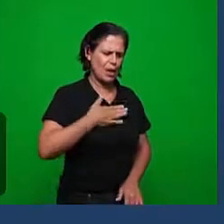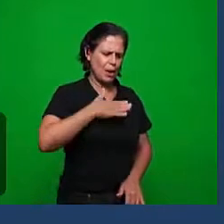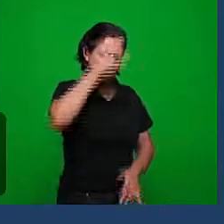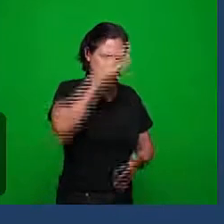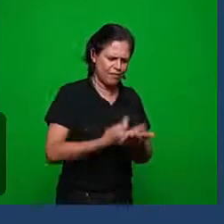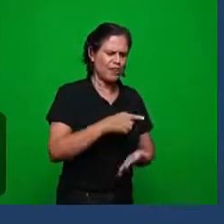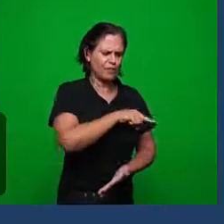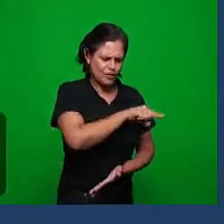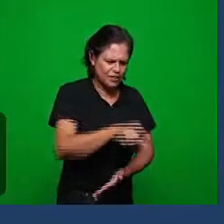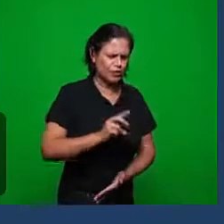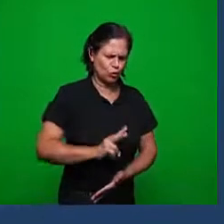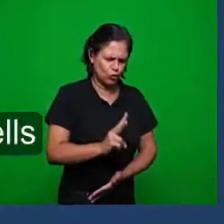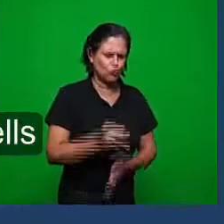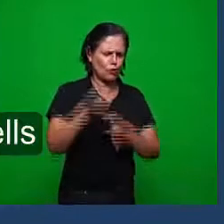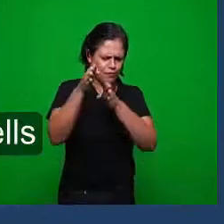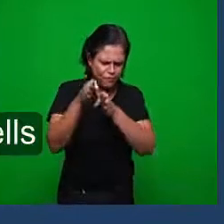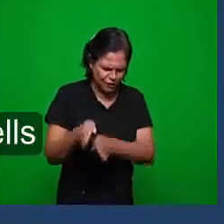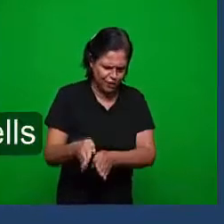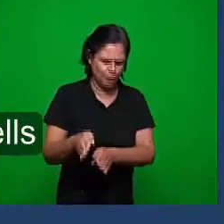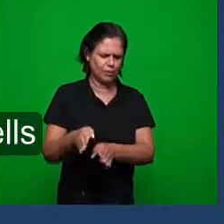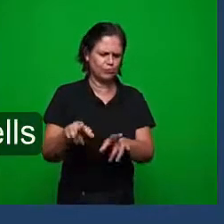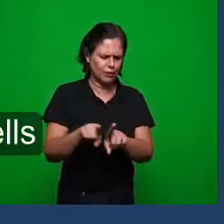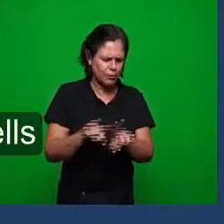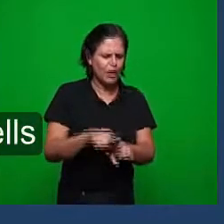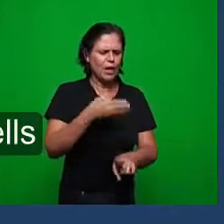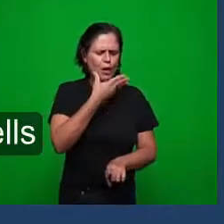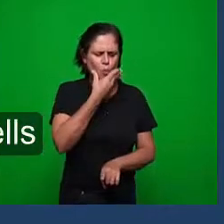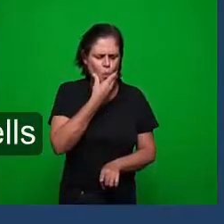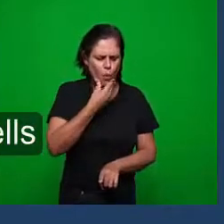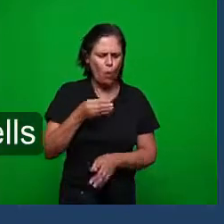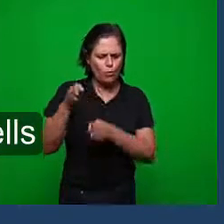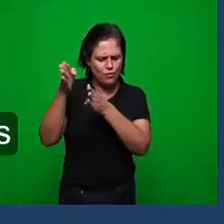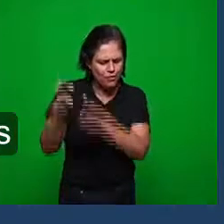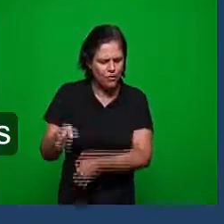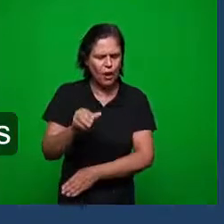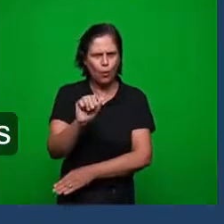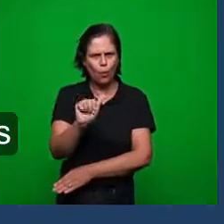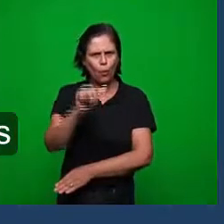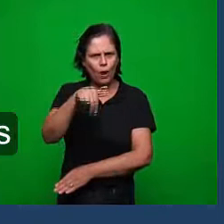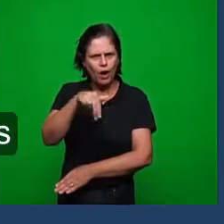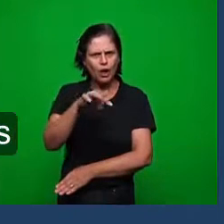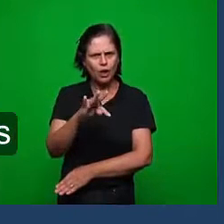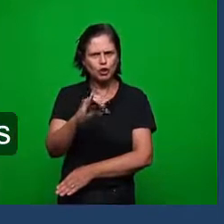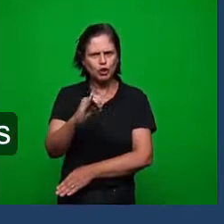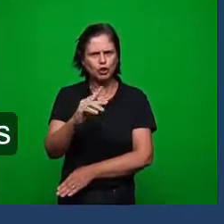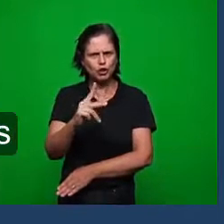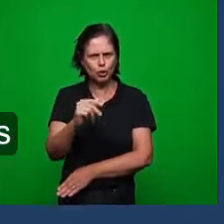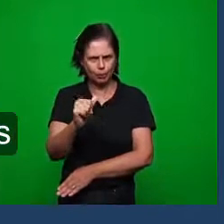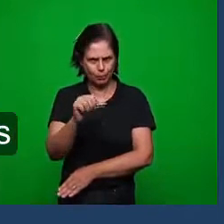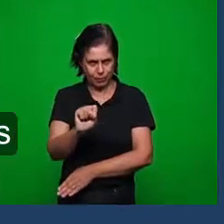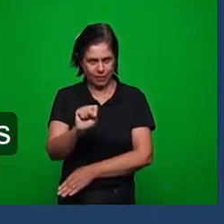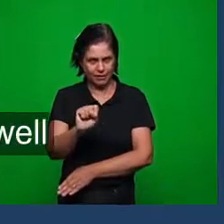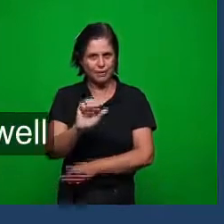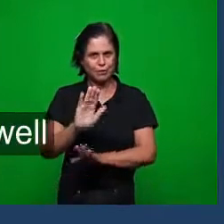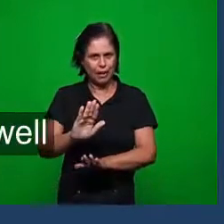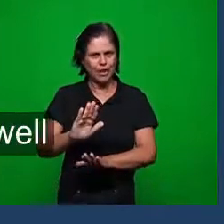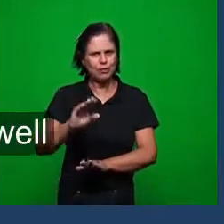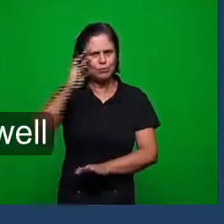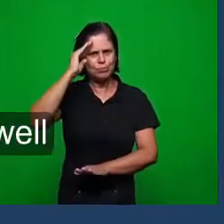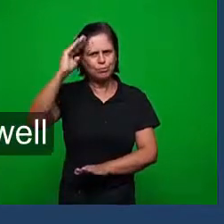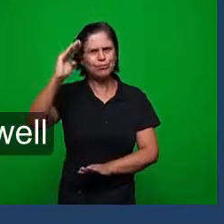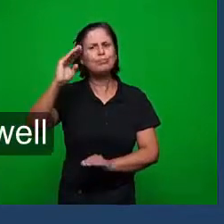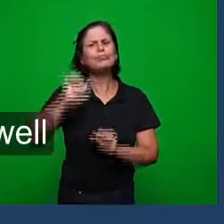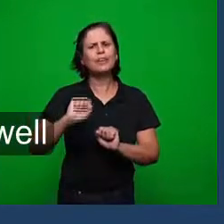antipas minha fiel testemunha o qual foi morto entre vós onde satanás habita a expressão aqui eu sei as tuas obras era o